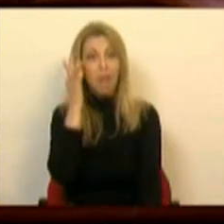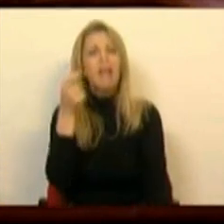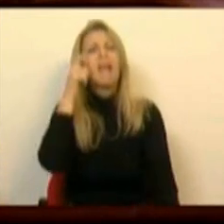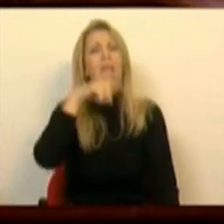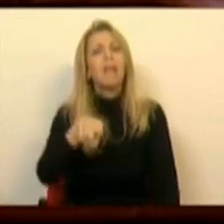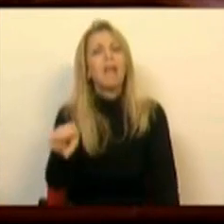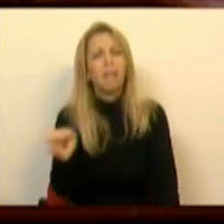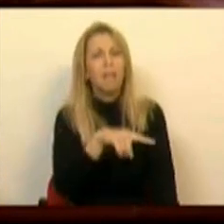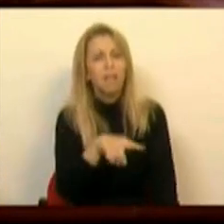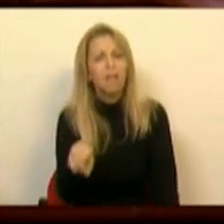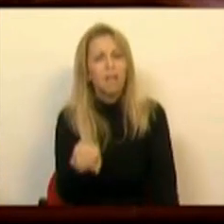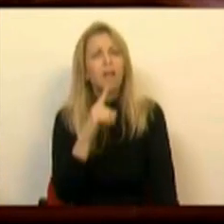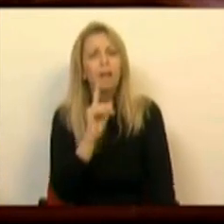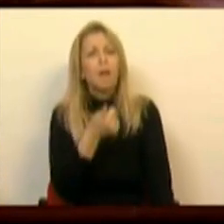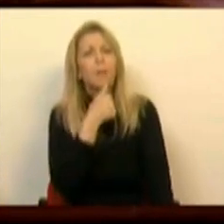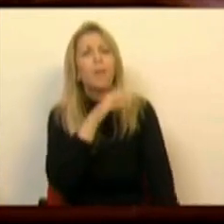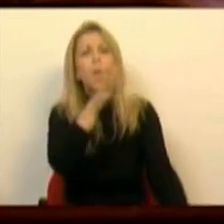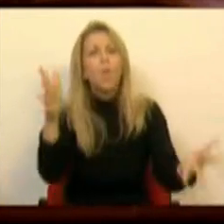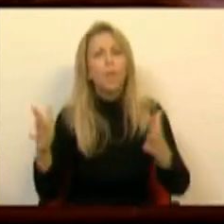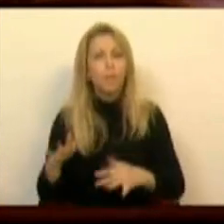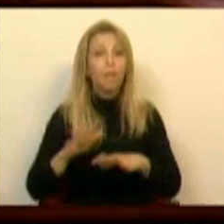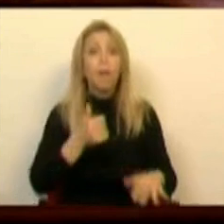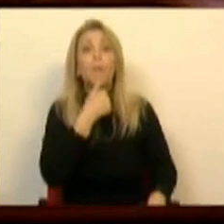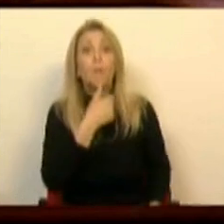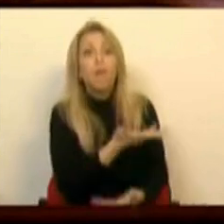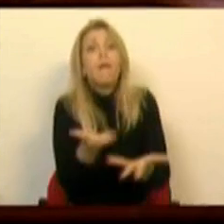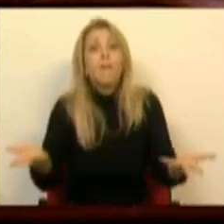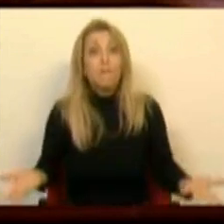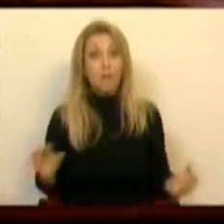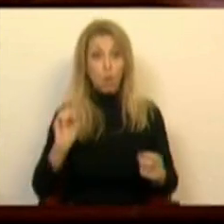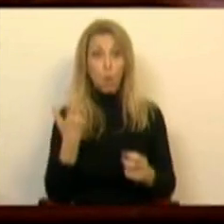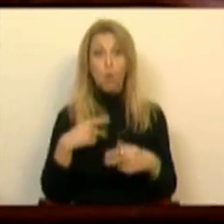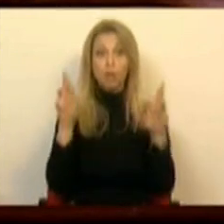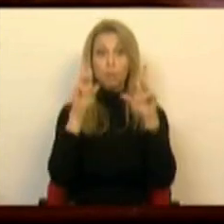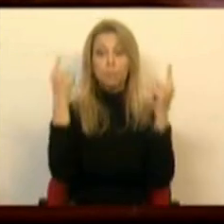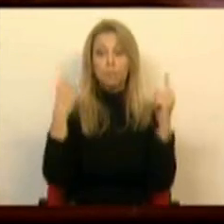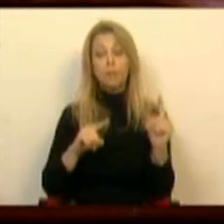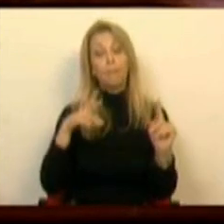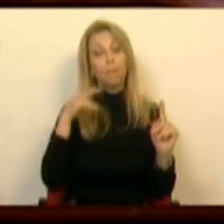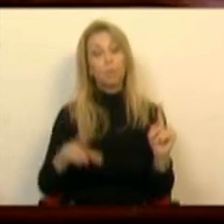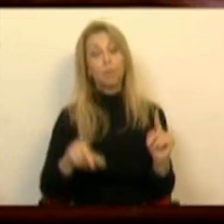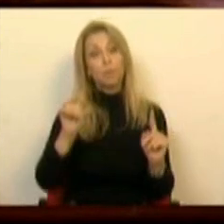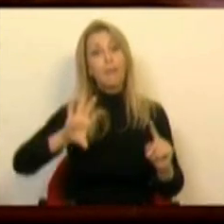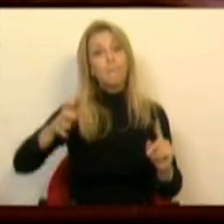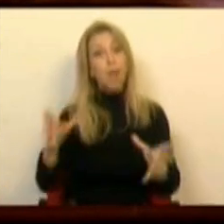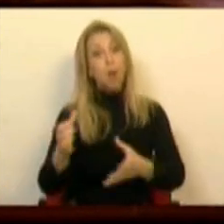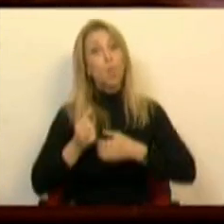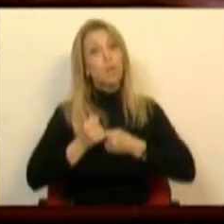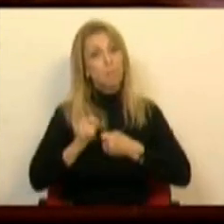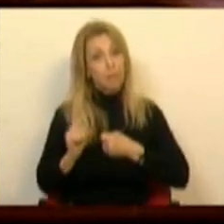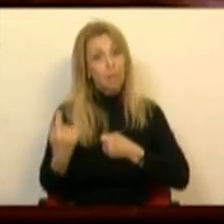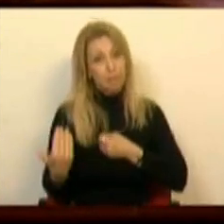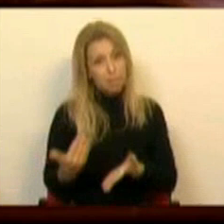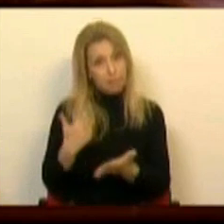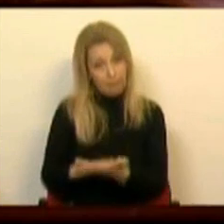onde estão, o que fazem ou que necessidades e expectativas têm em relação a Portugal e aos países de acolhimento. É através dela